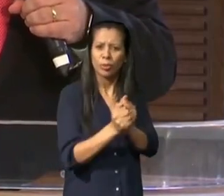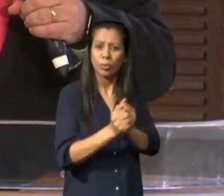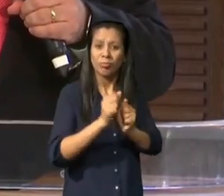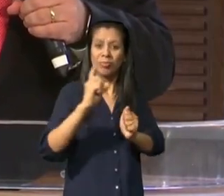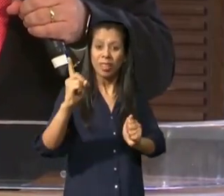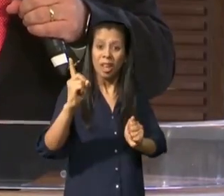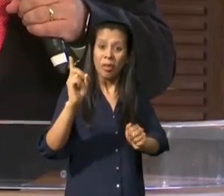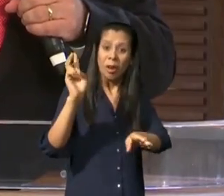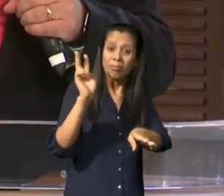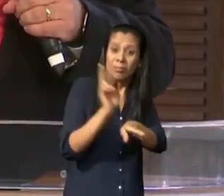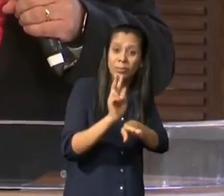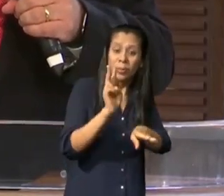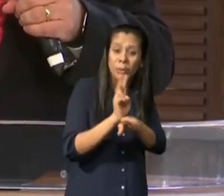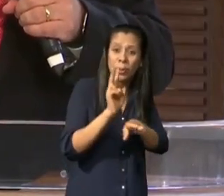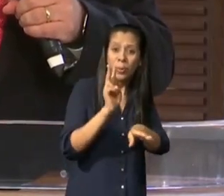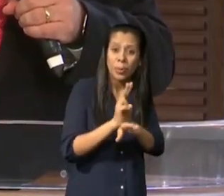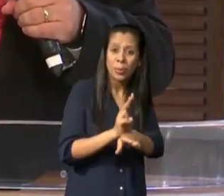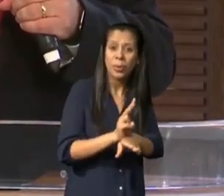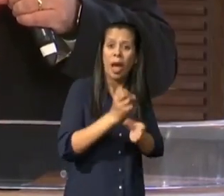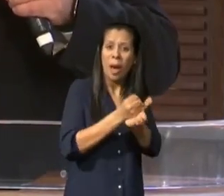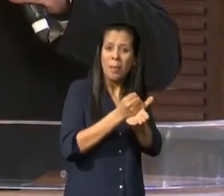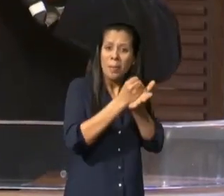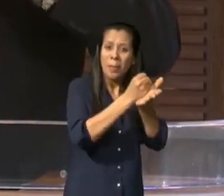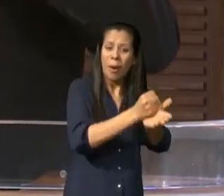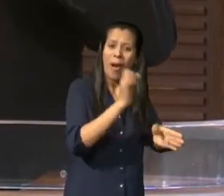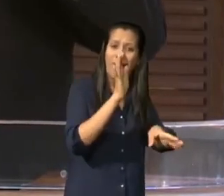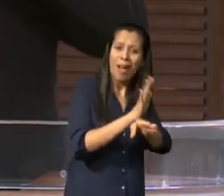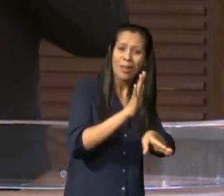possais suportar